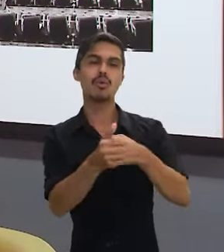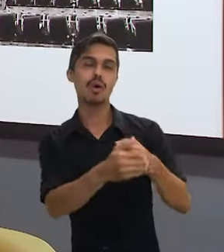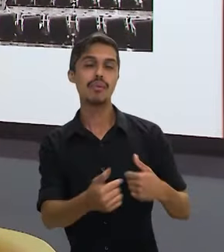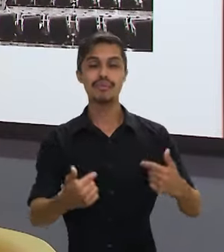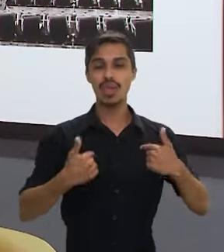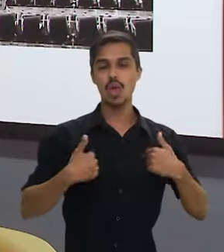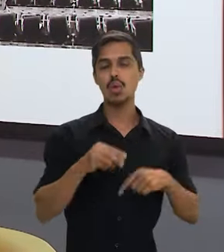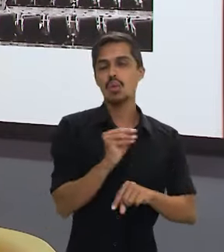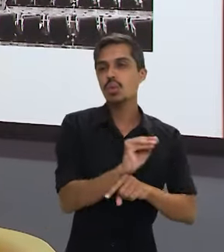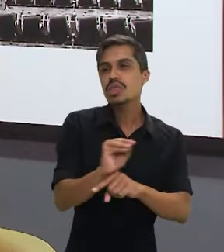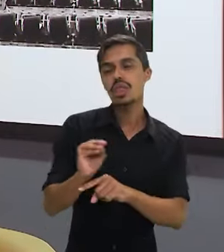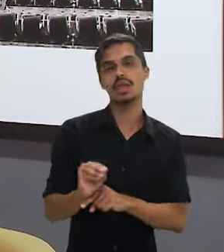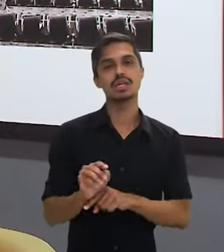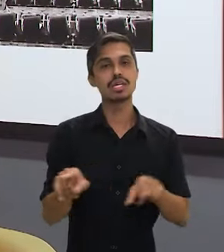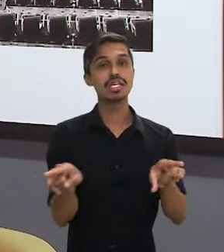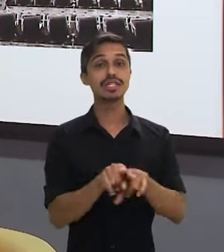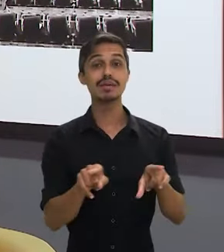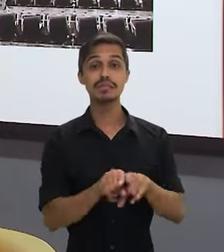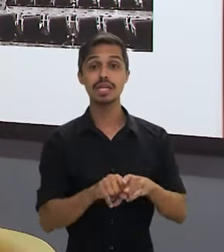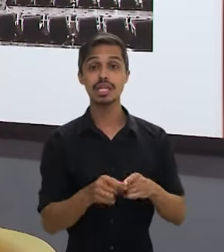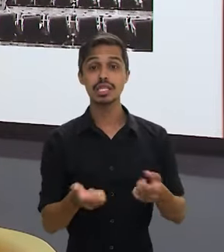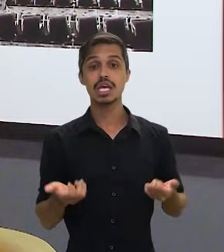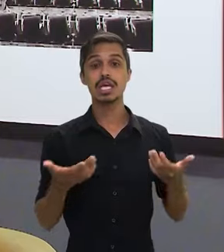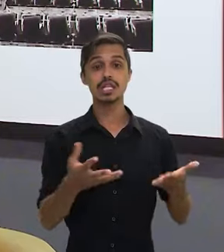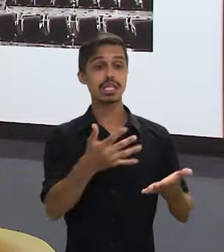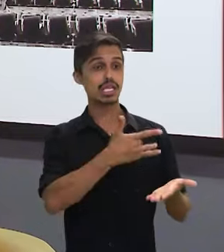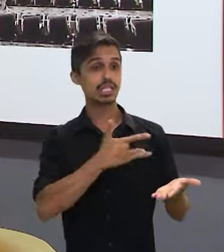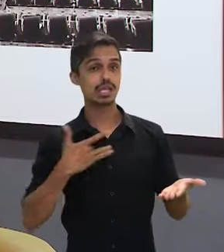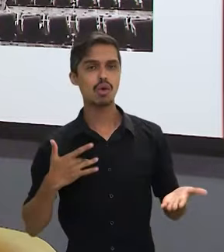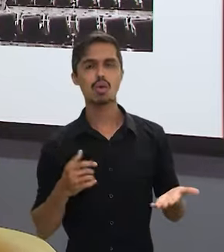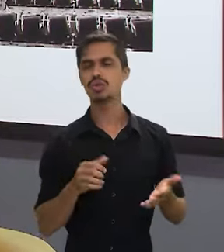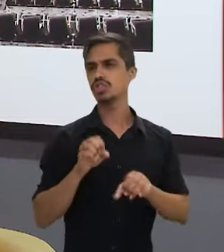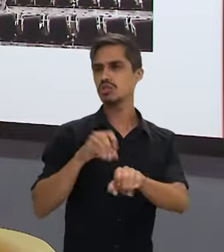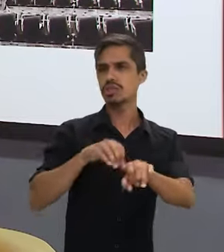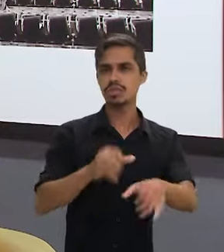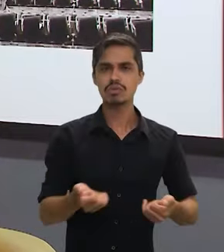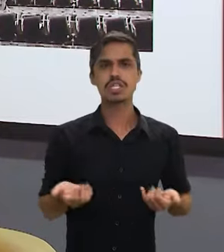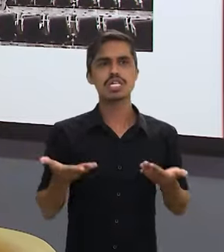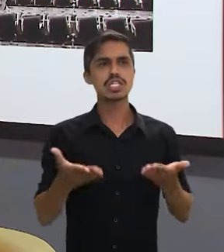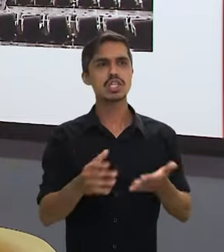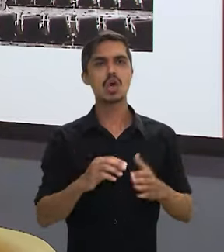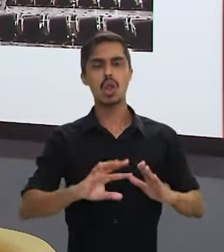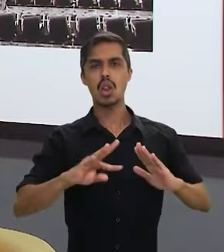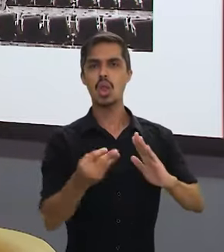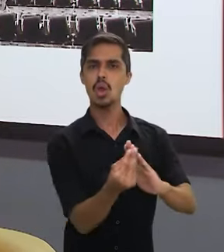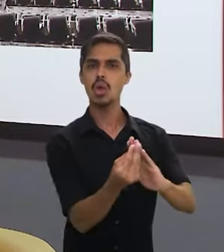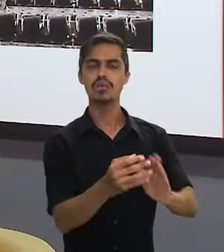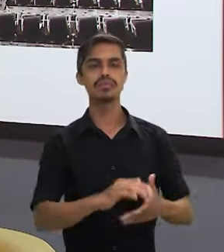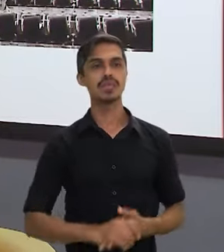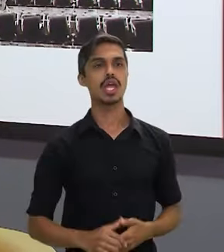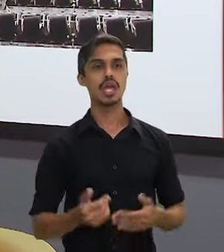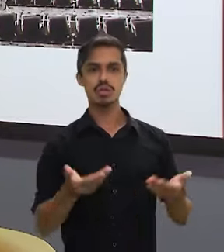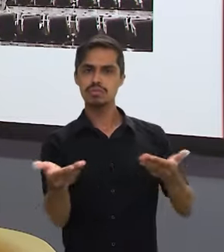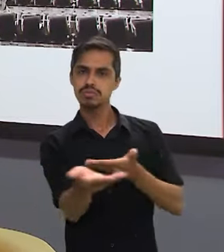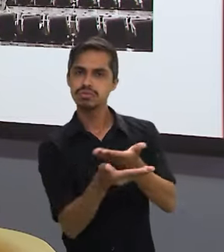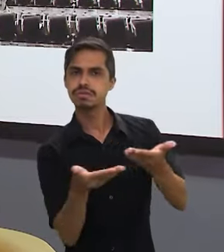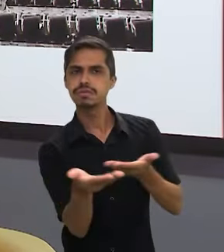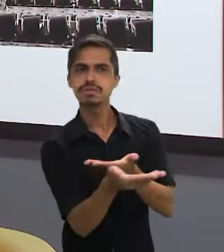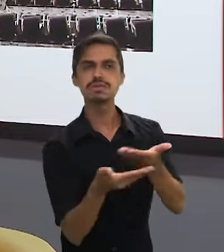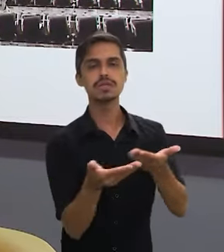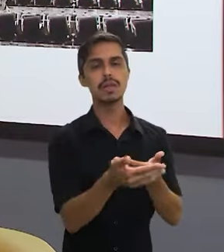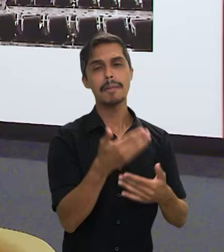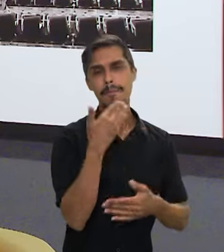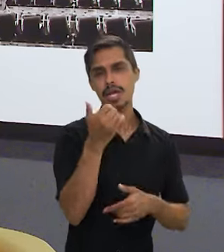também, do Cuidado, mas que também entregou na saúde, entregou na educação, entregou nos quilombos, foi articular